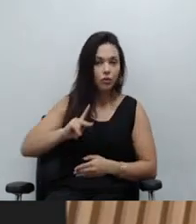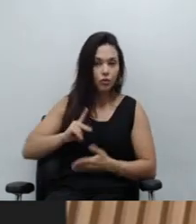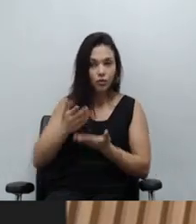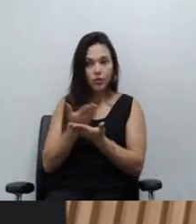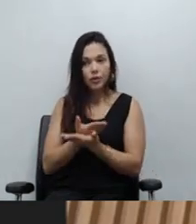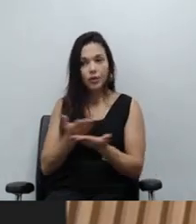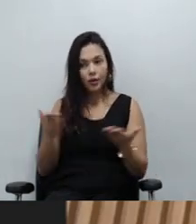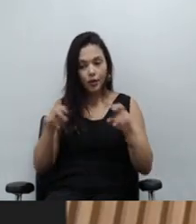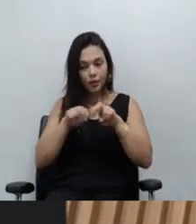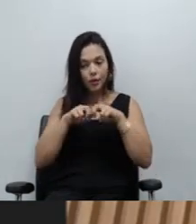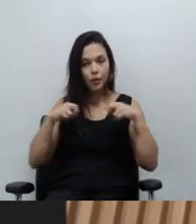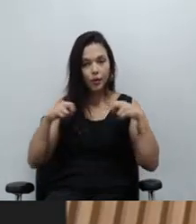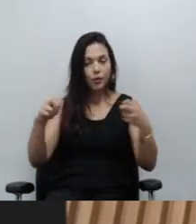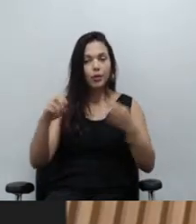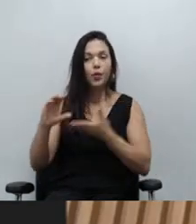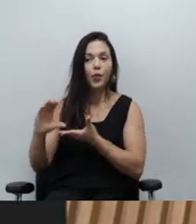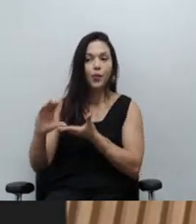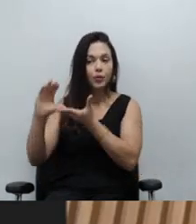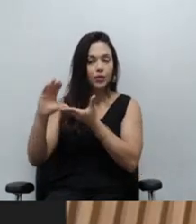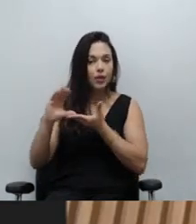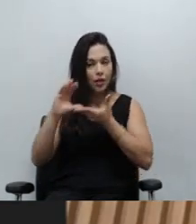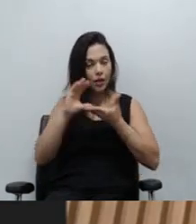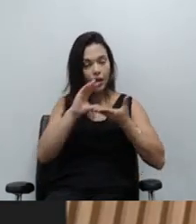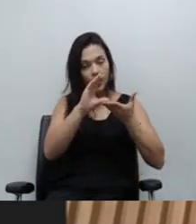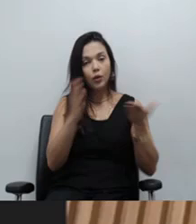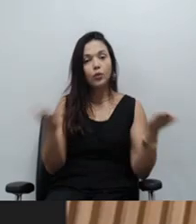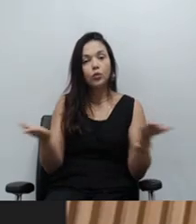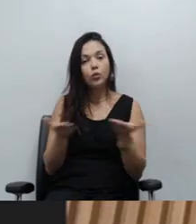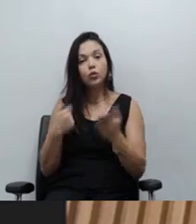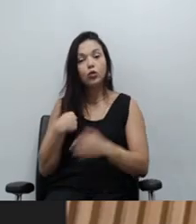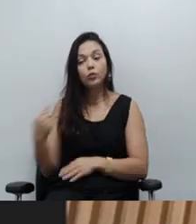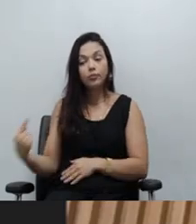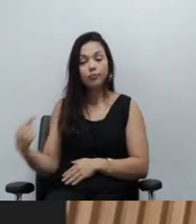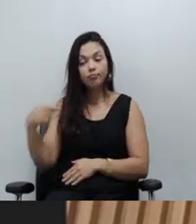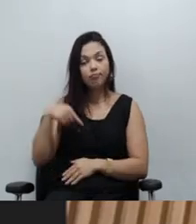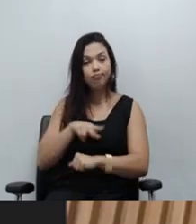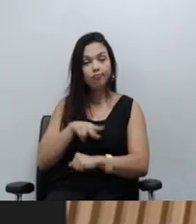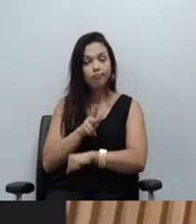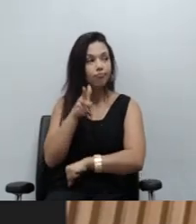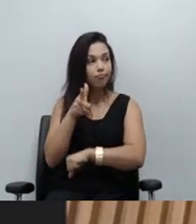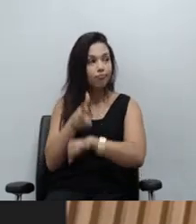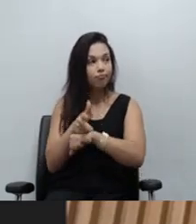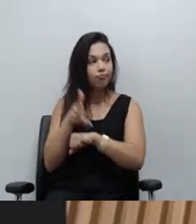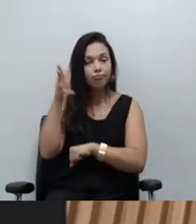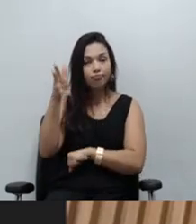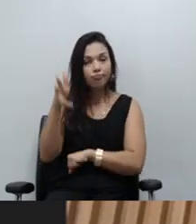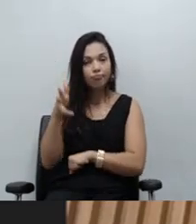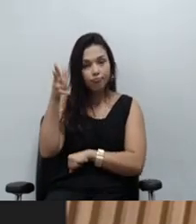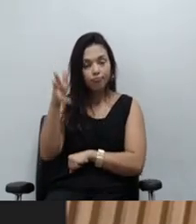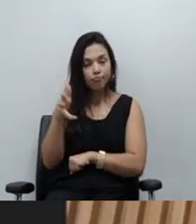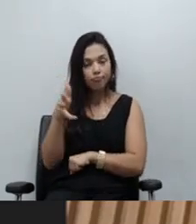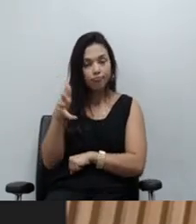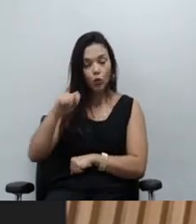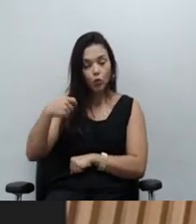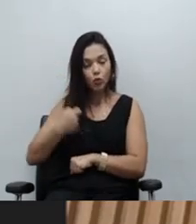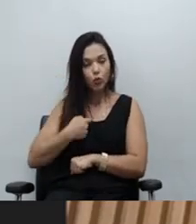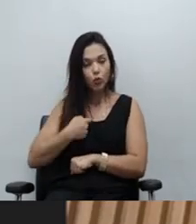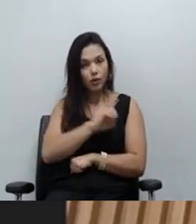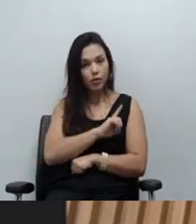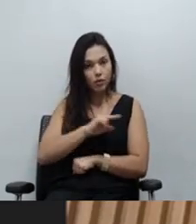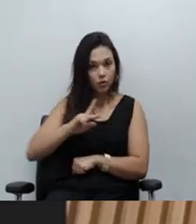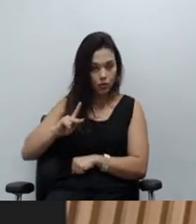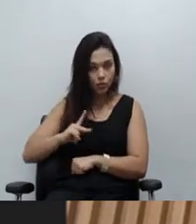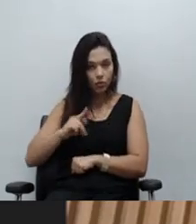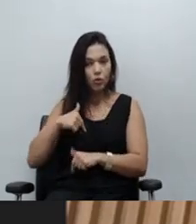senhores conselheiros e conselheiras. Eu vim aqui hoje me manifestar enquanto defensora pública que atua na infância e